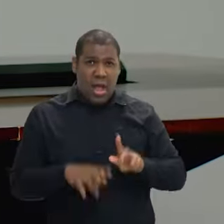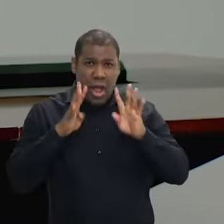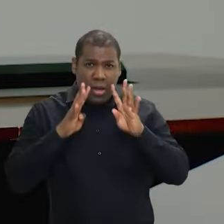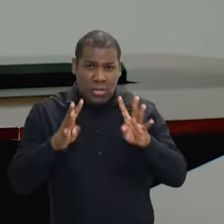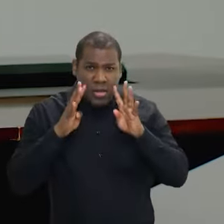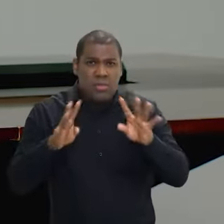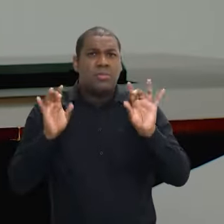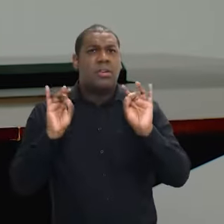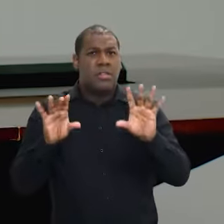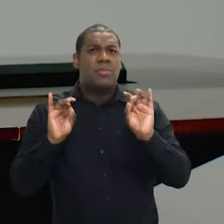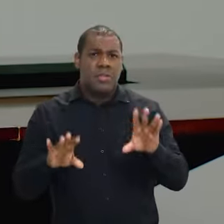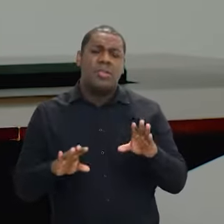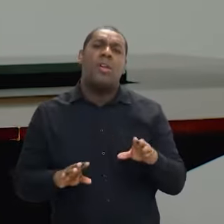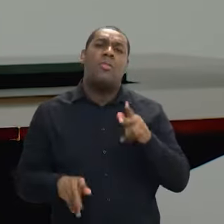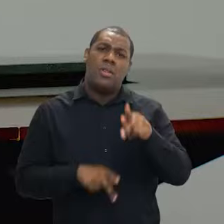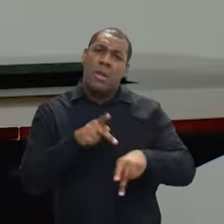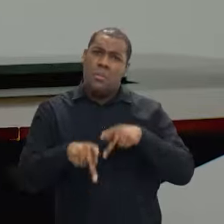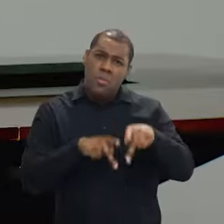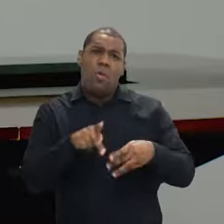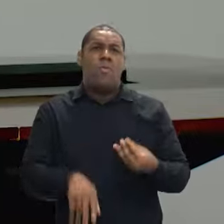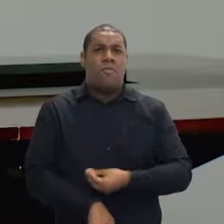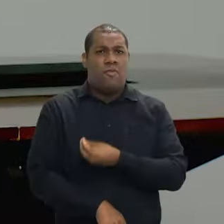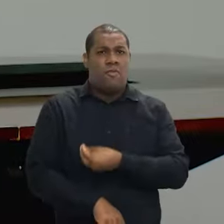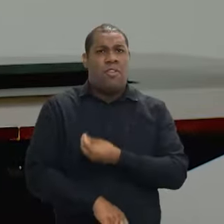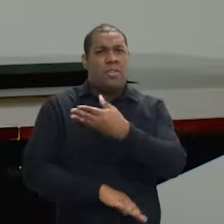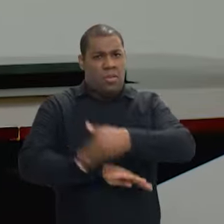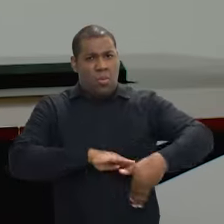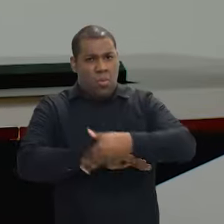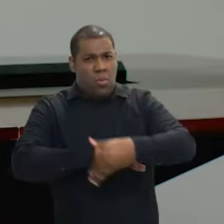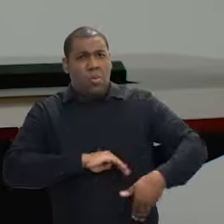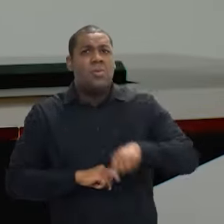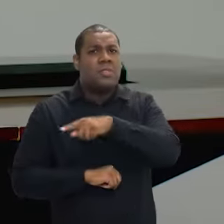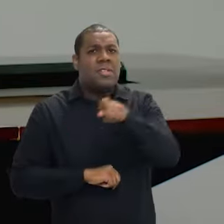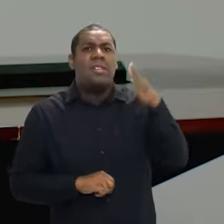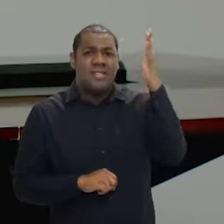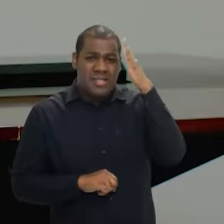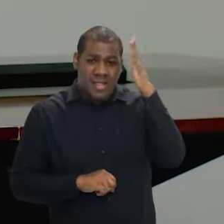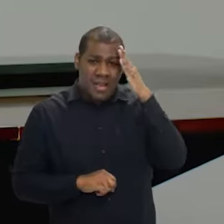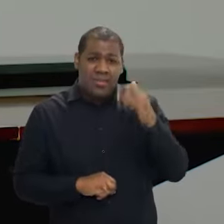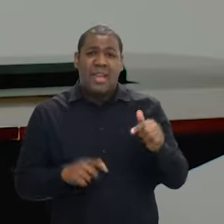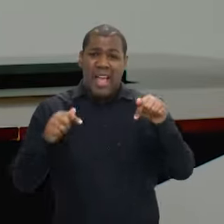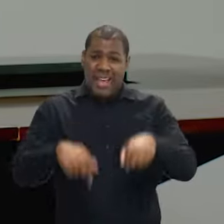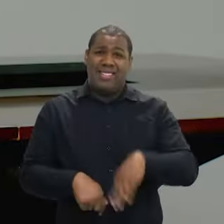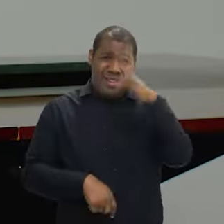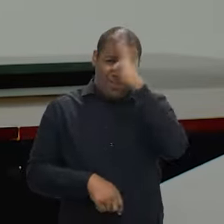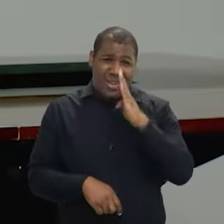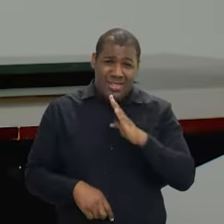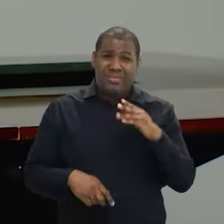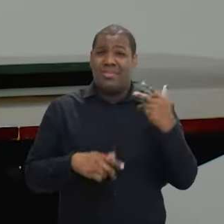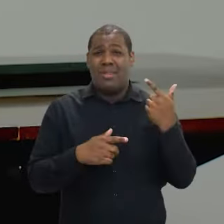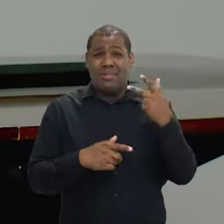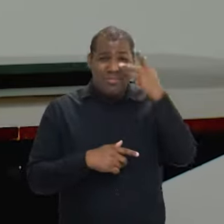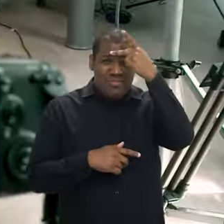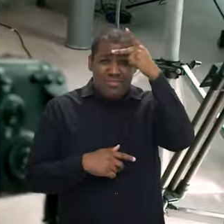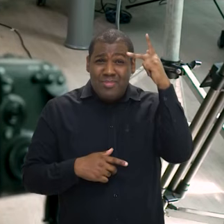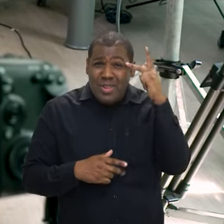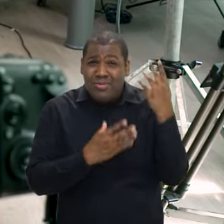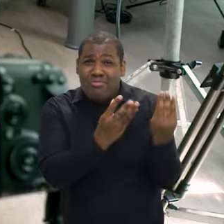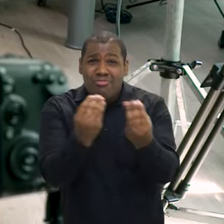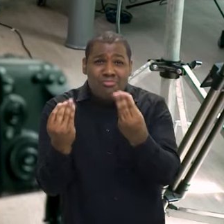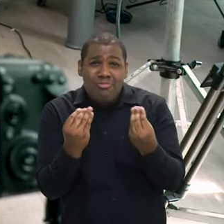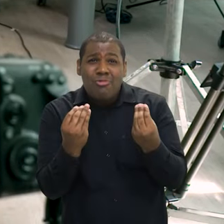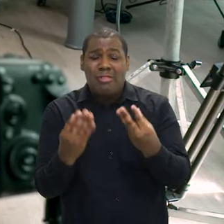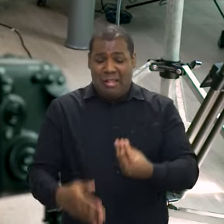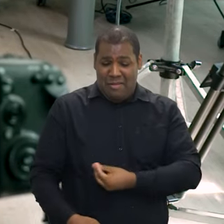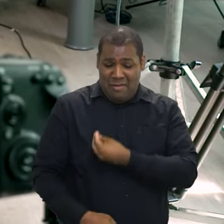muito específico, uma estrutura mais robusta. A gente sabe que a gente tem um problema grave no país, que é um elevado